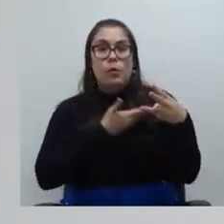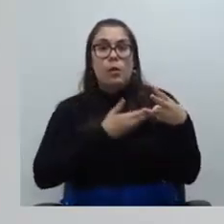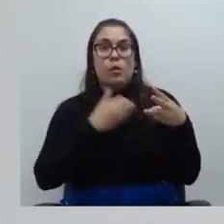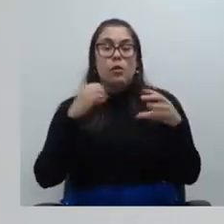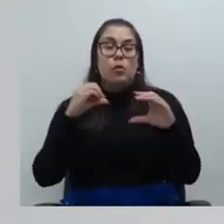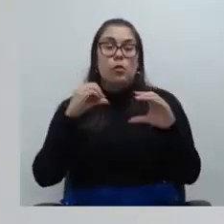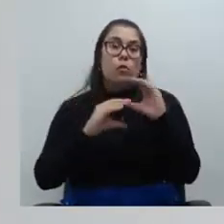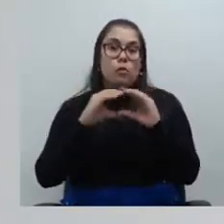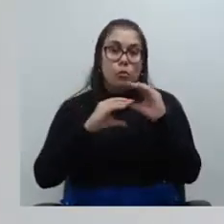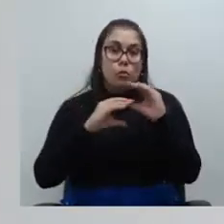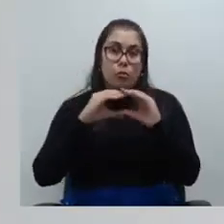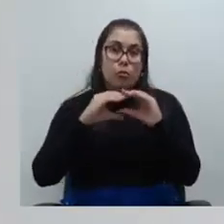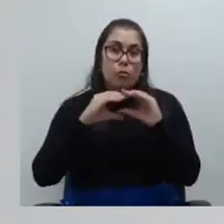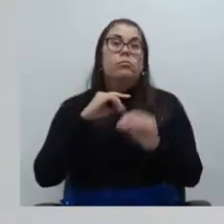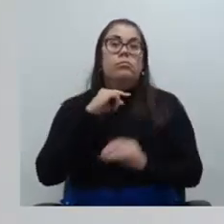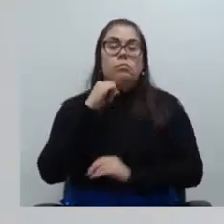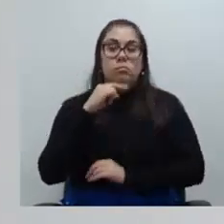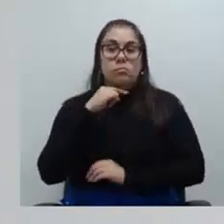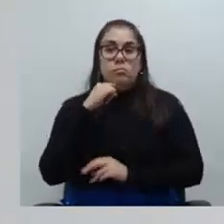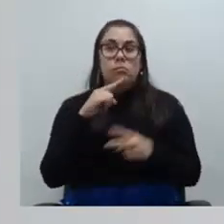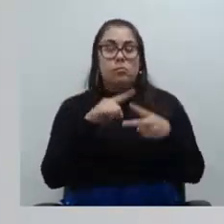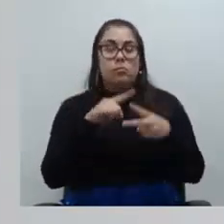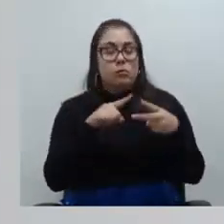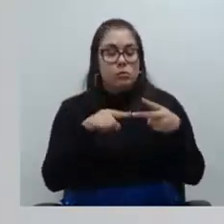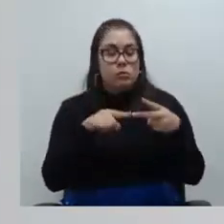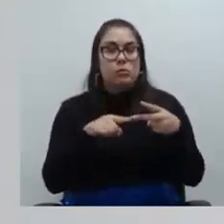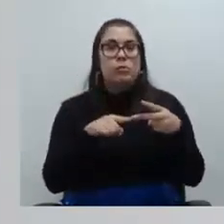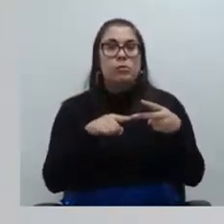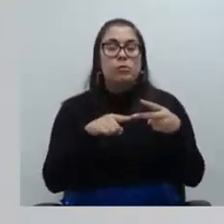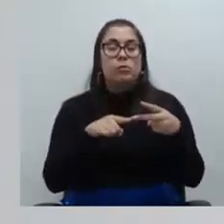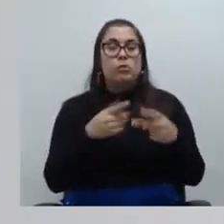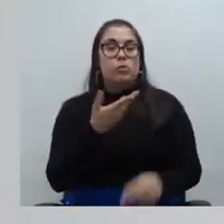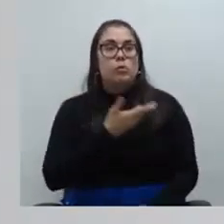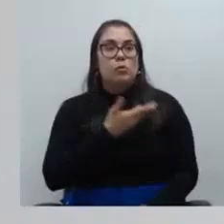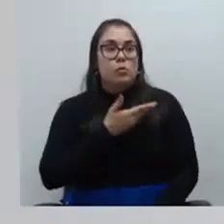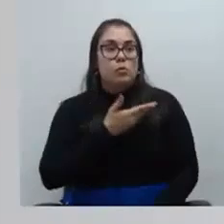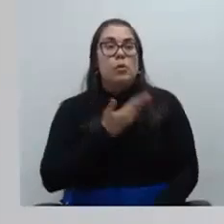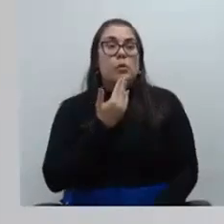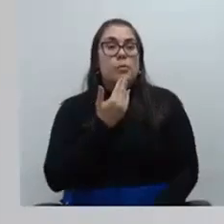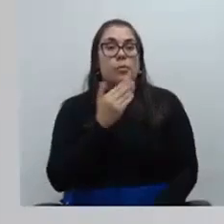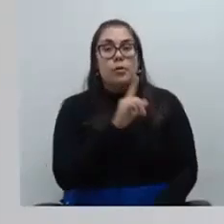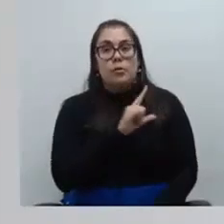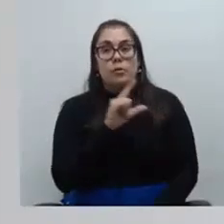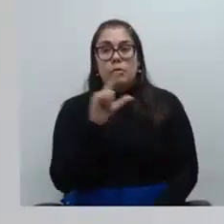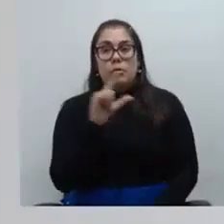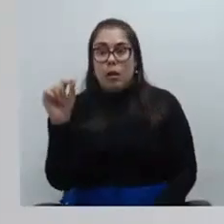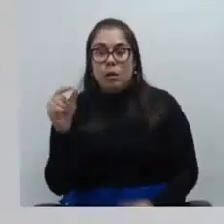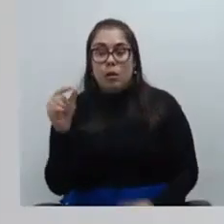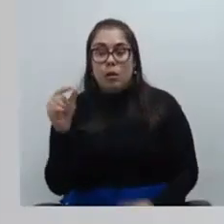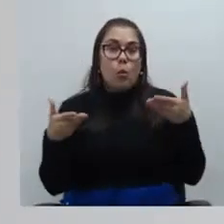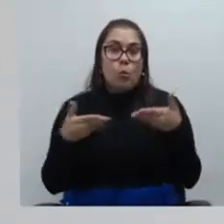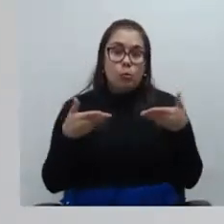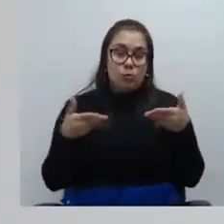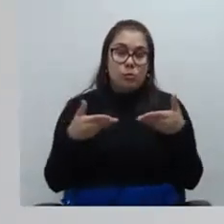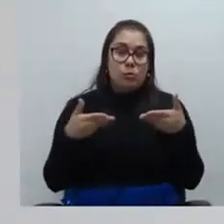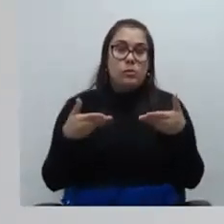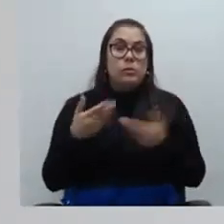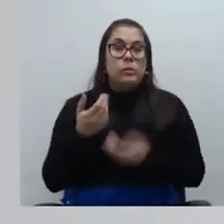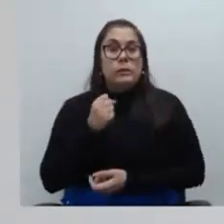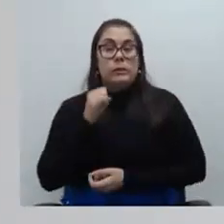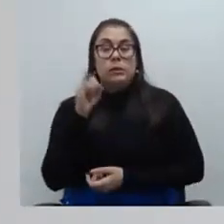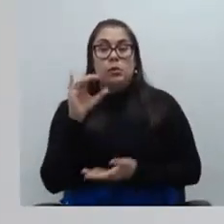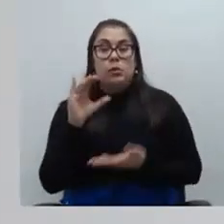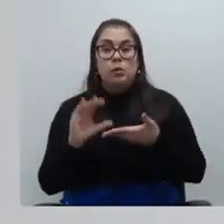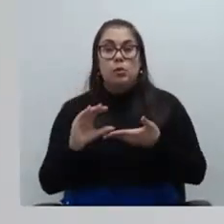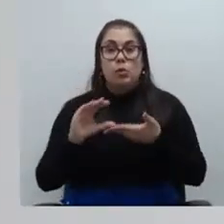concurso que não tinha ainda cargo específico então dos dois cargos dos dois colegas que pediram exoneração hoje então se esse conselho